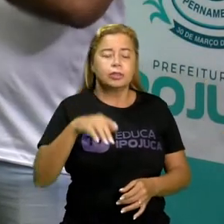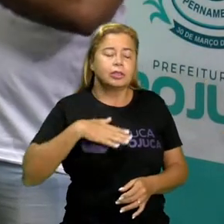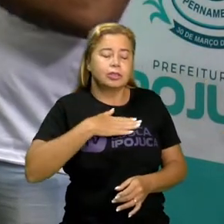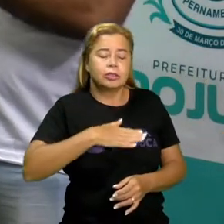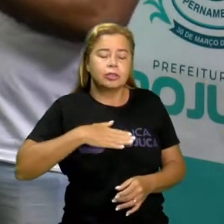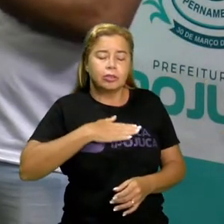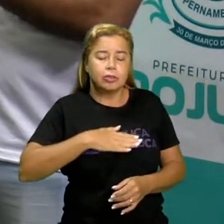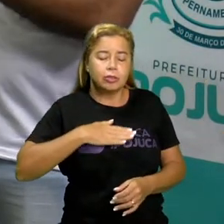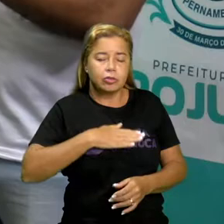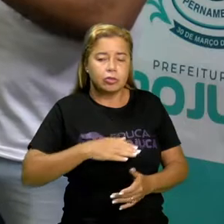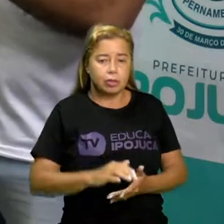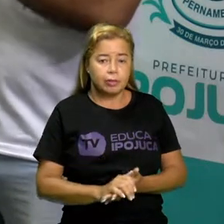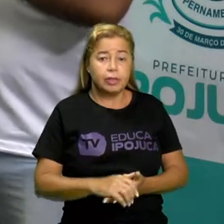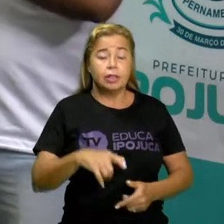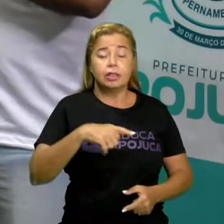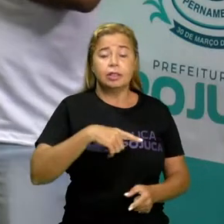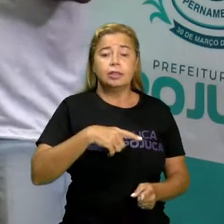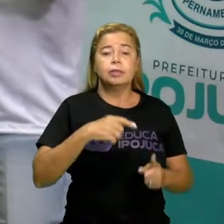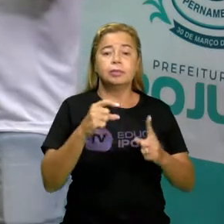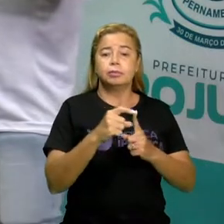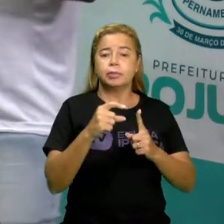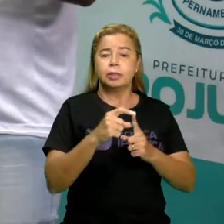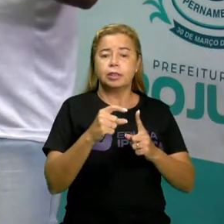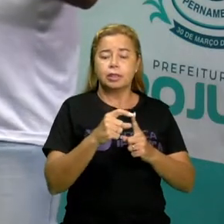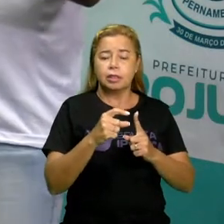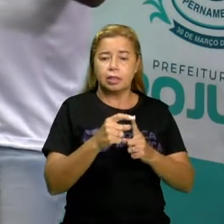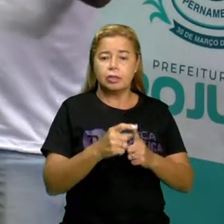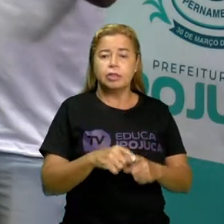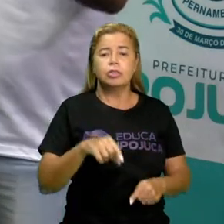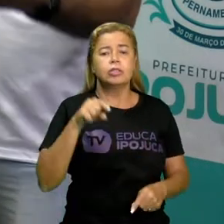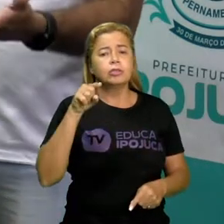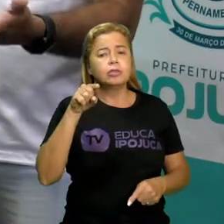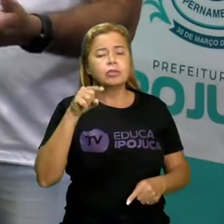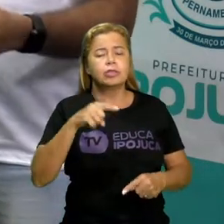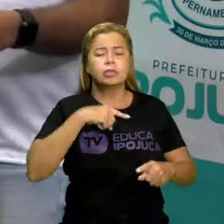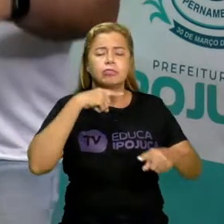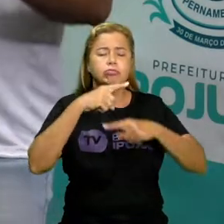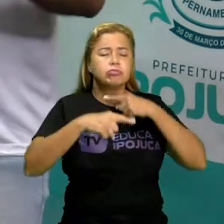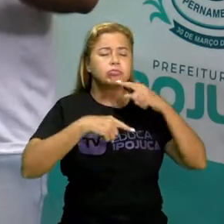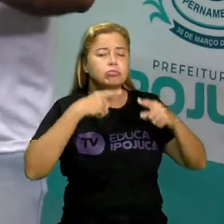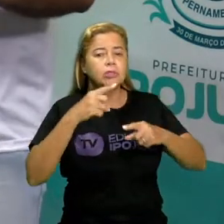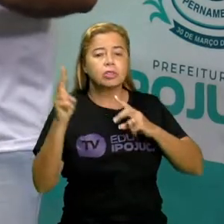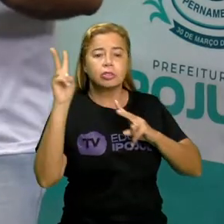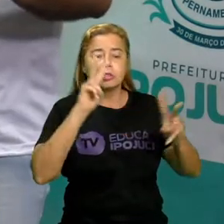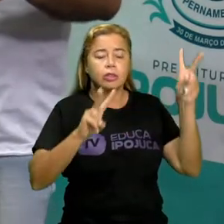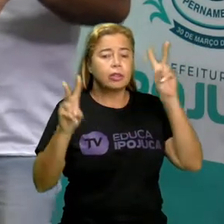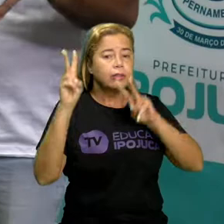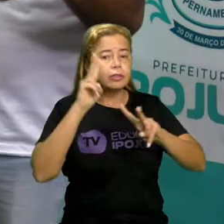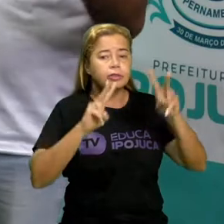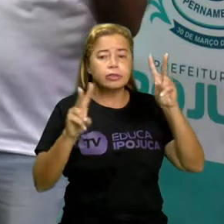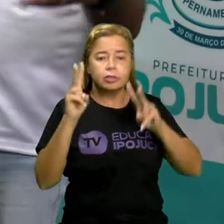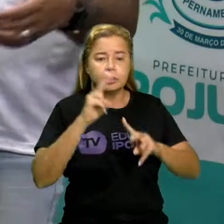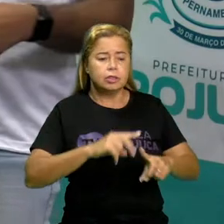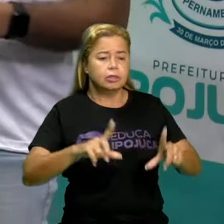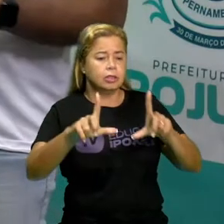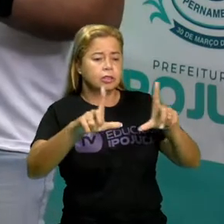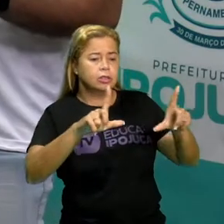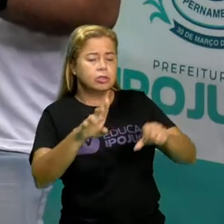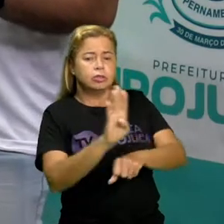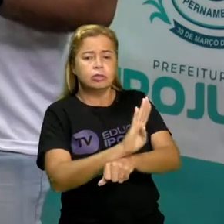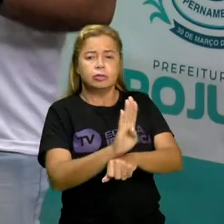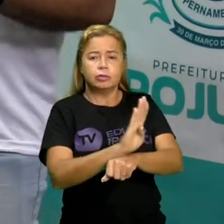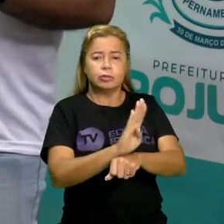algumas na realidade, vocês já viram alguma vez na vida, mesmo que tenha sido assistindo um filme,